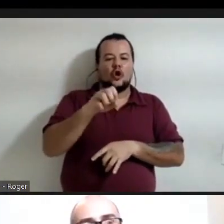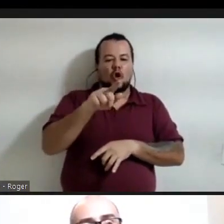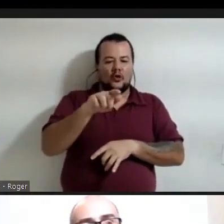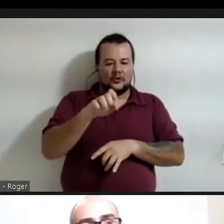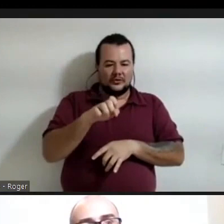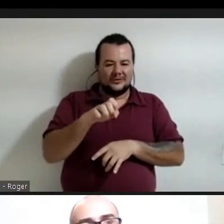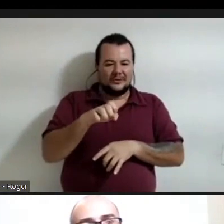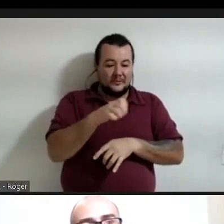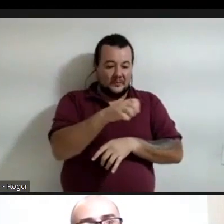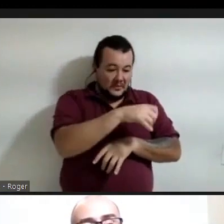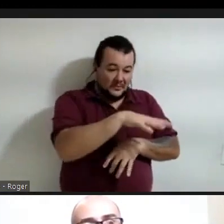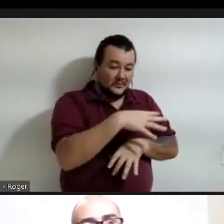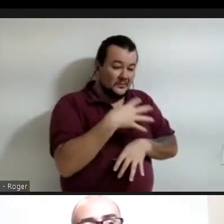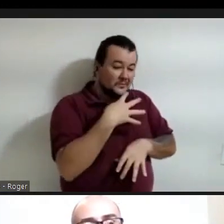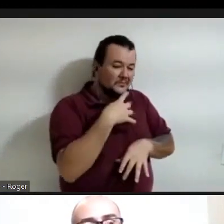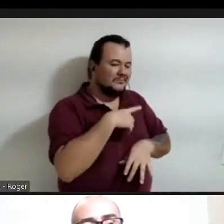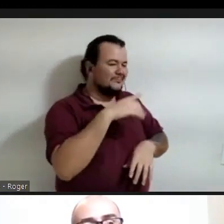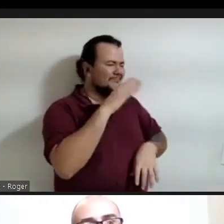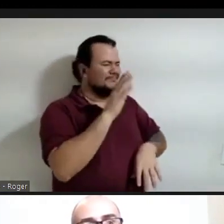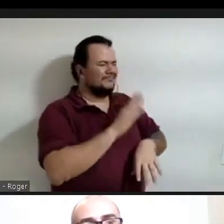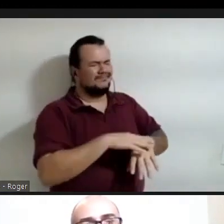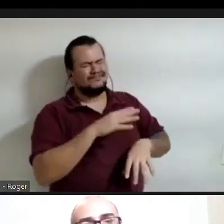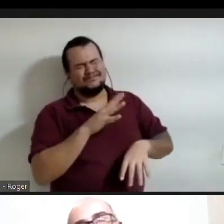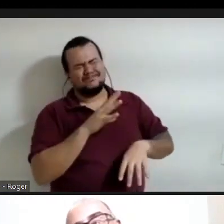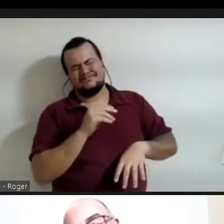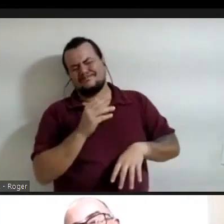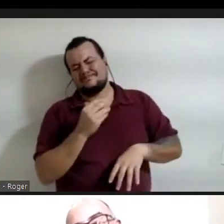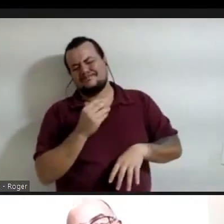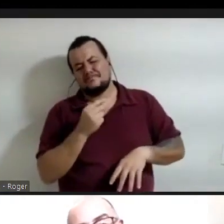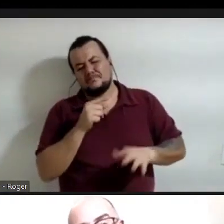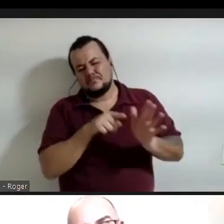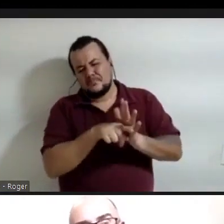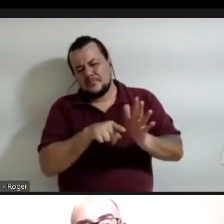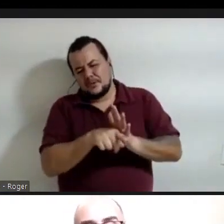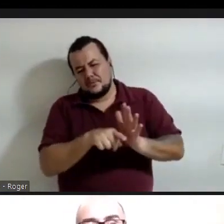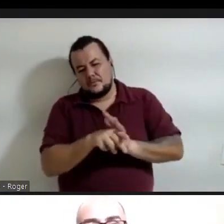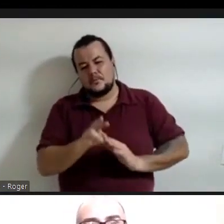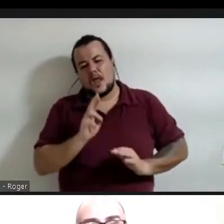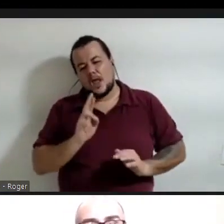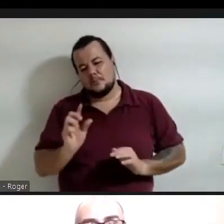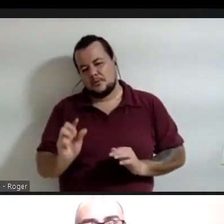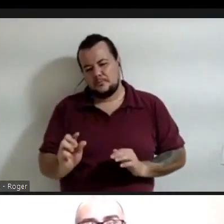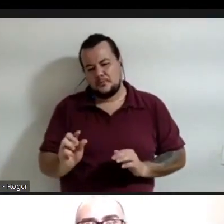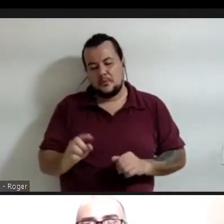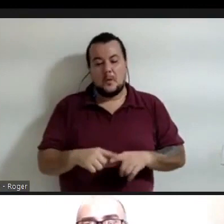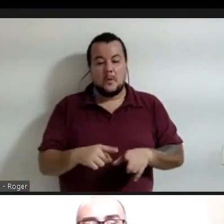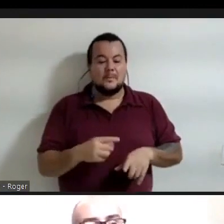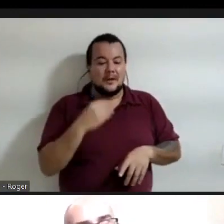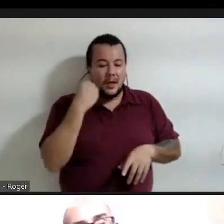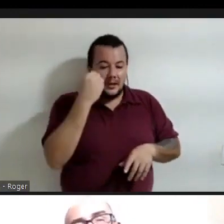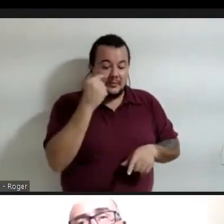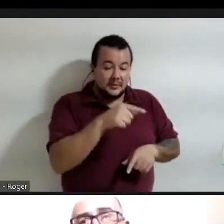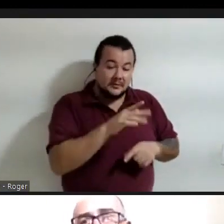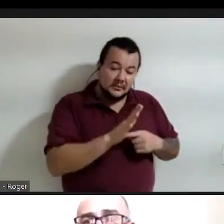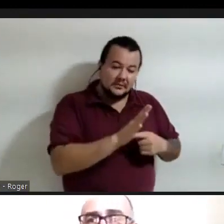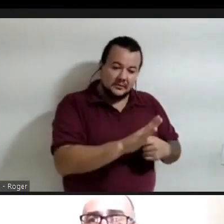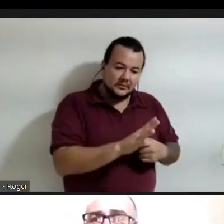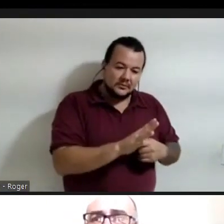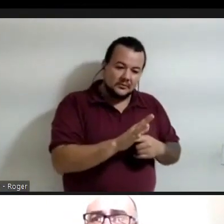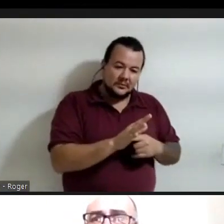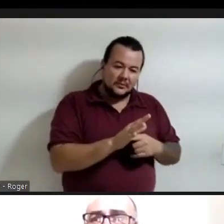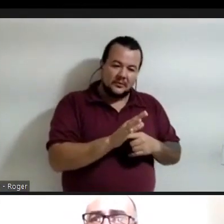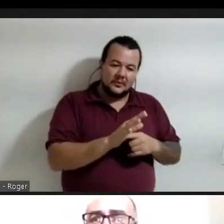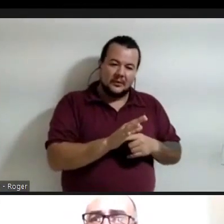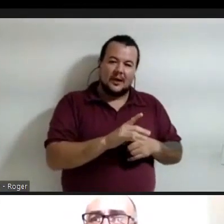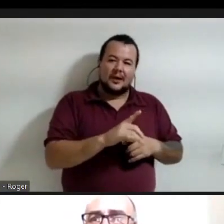do que respostas, e é claro que a experiência que você trouxe ela ilustra muito bem o processo